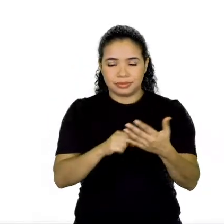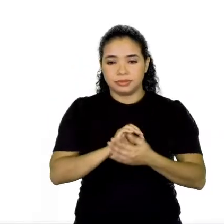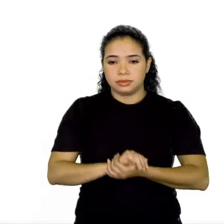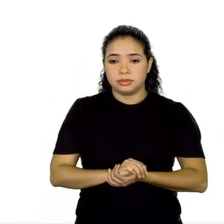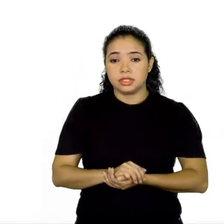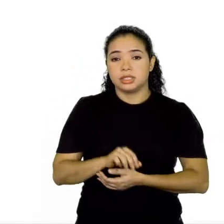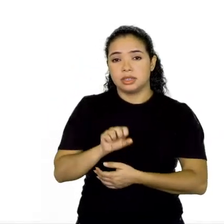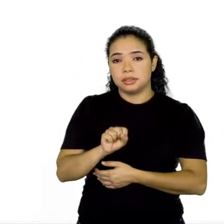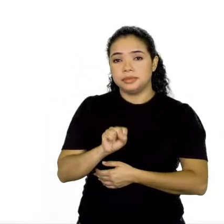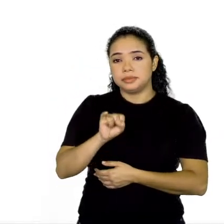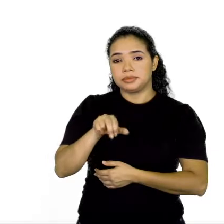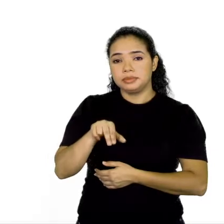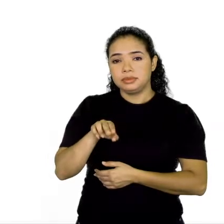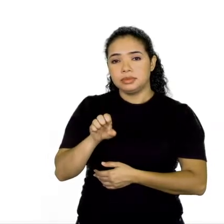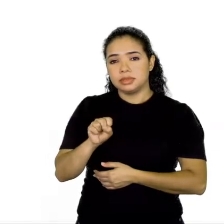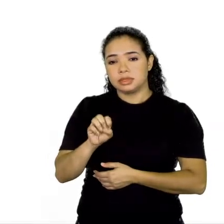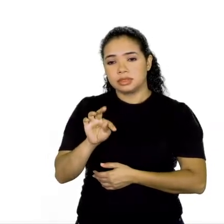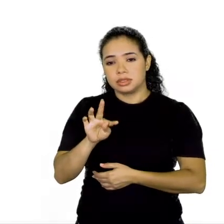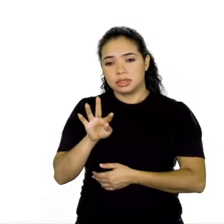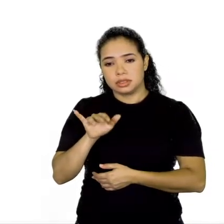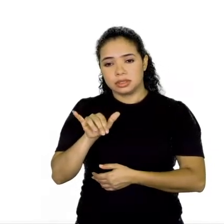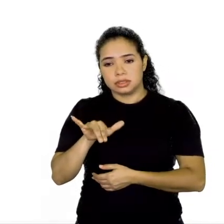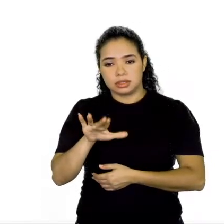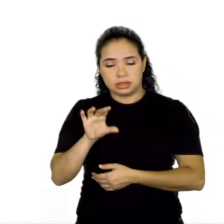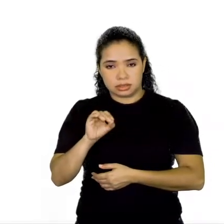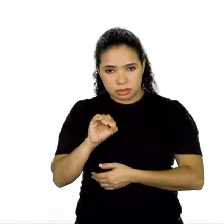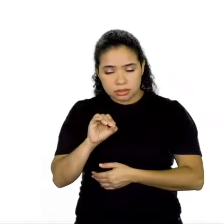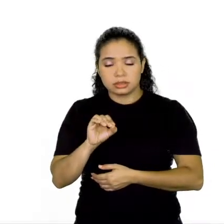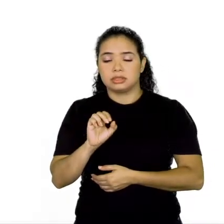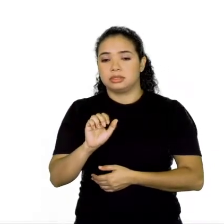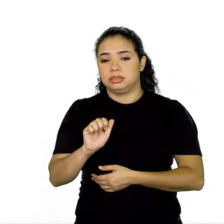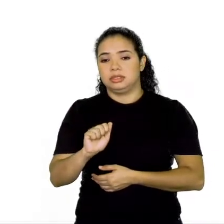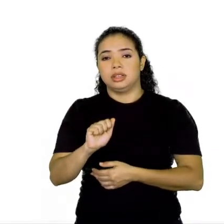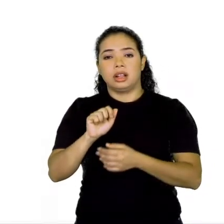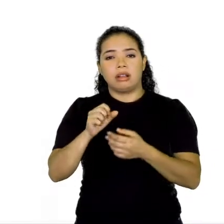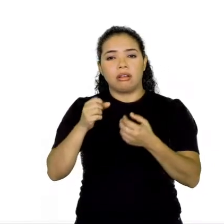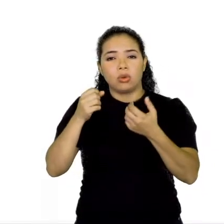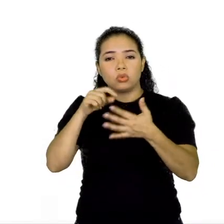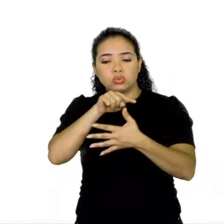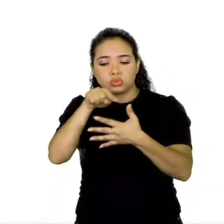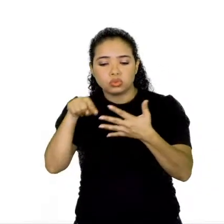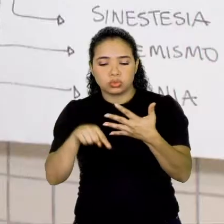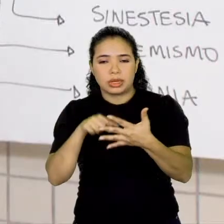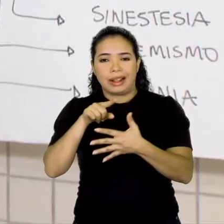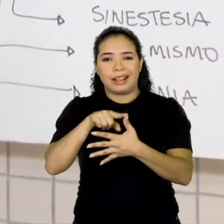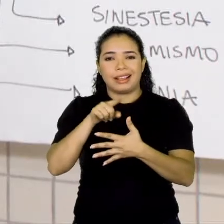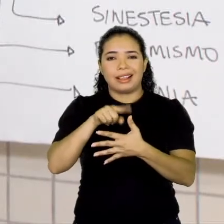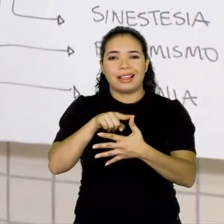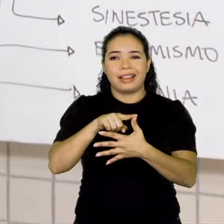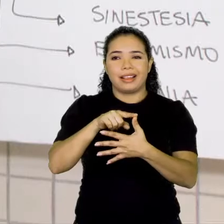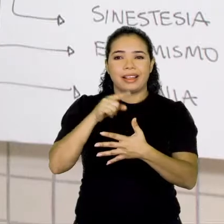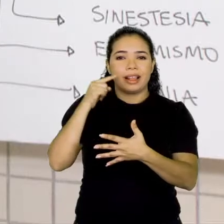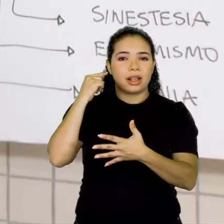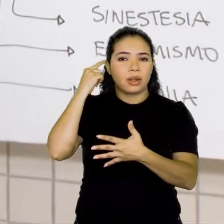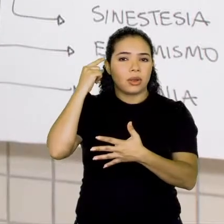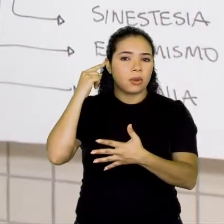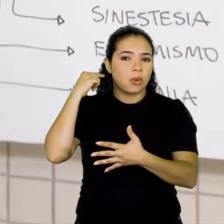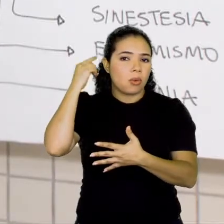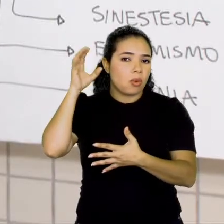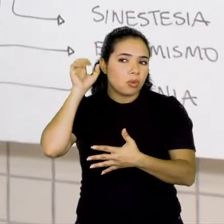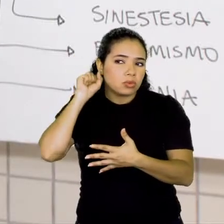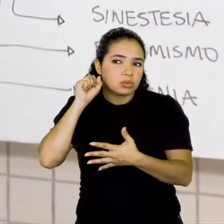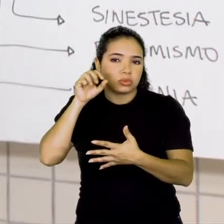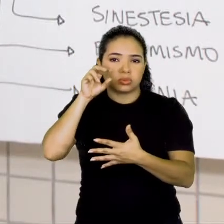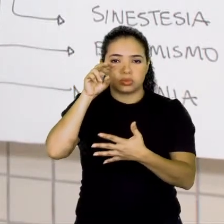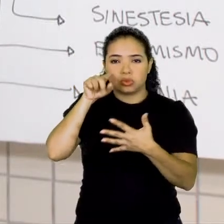trabalhar com os órgãos do sentido. Ela faz isso utilizando dessas sensações por meio das palavras.